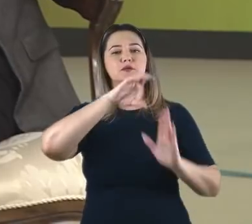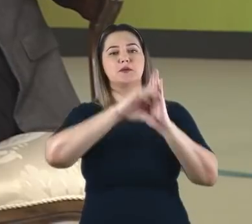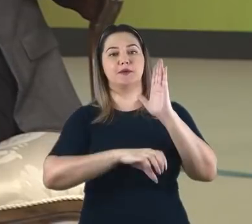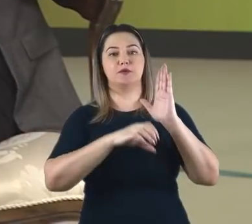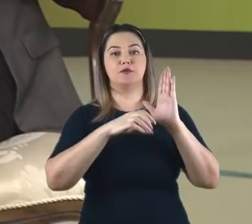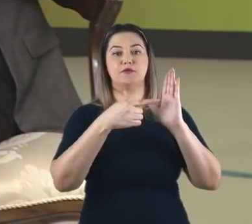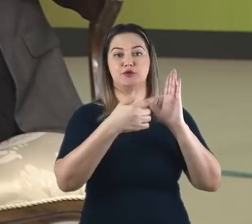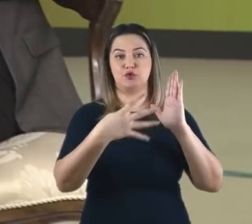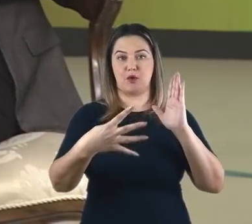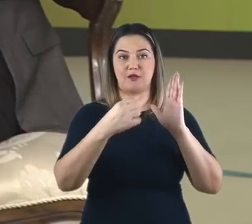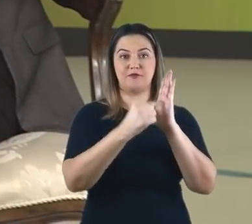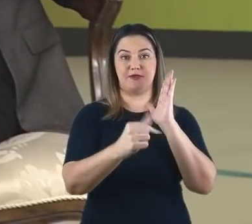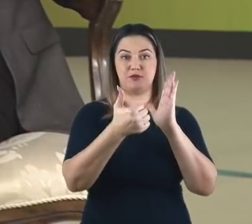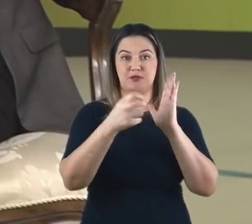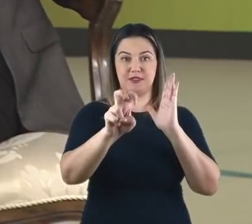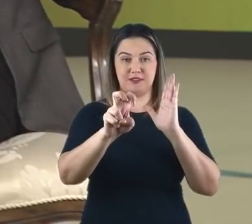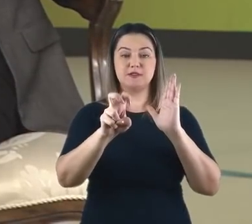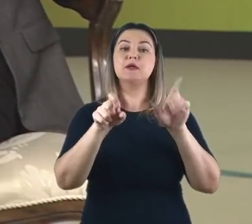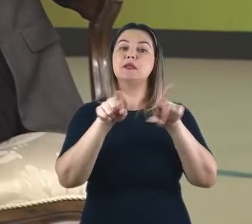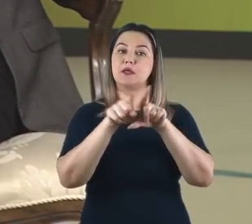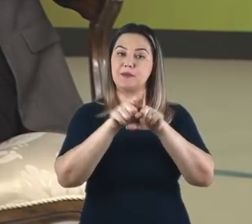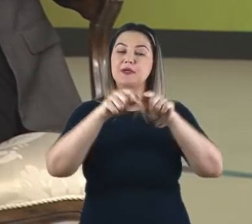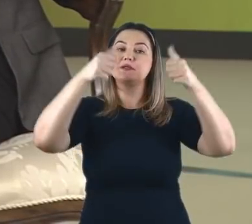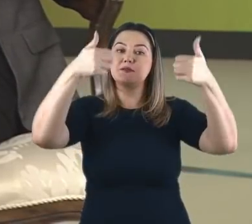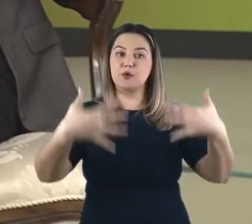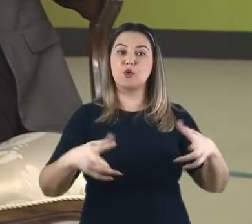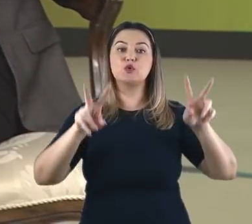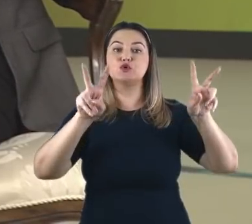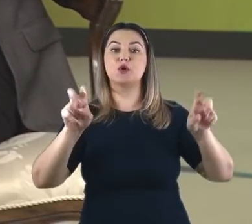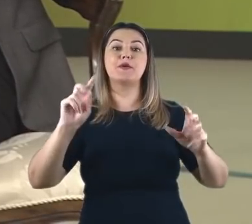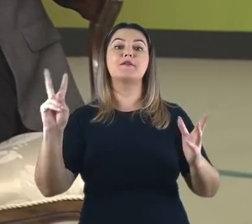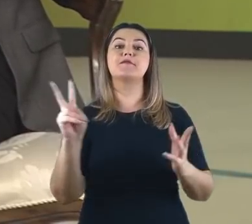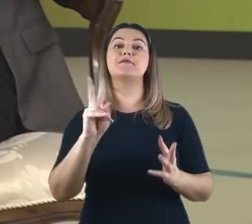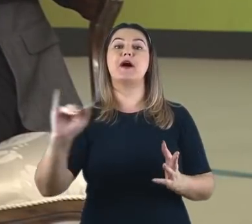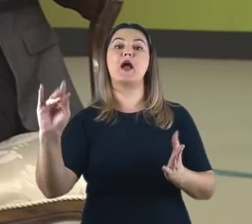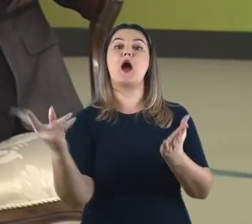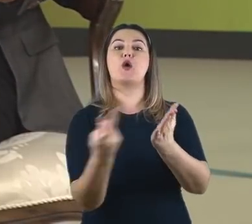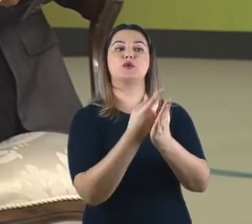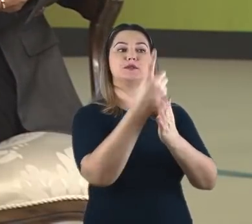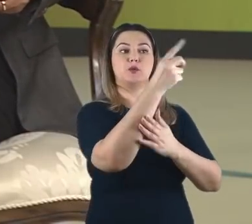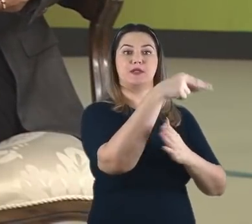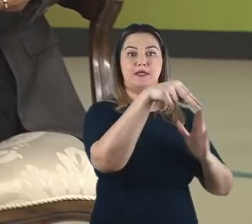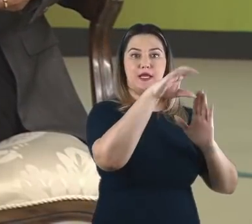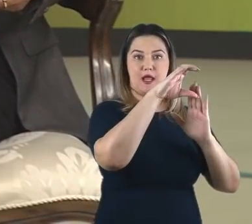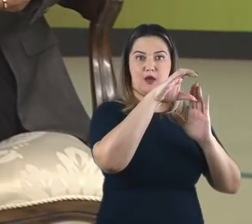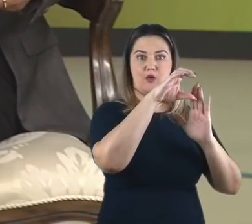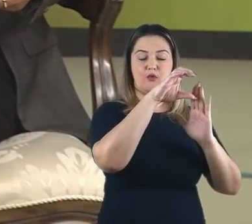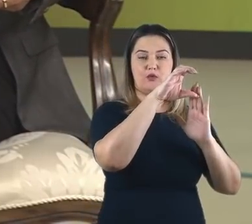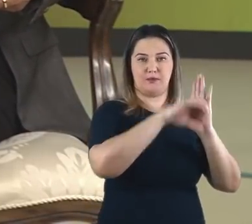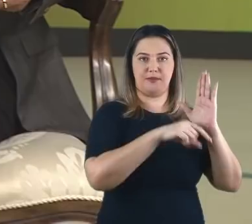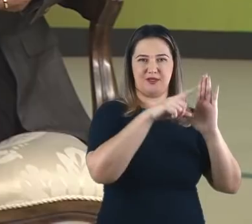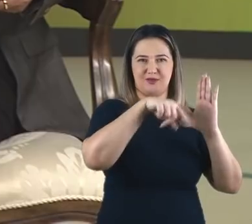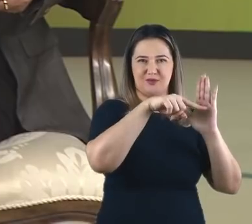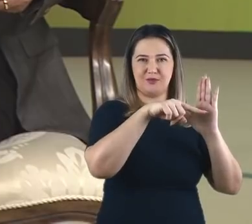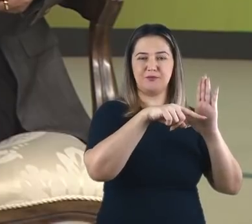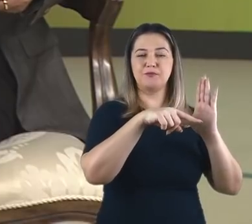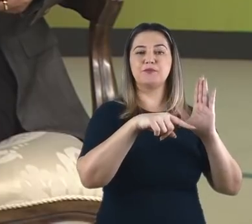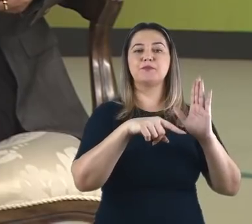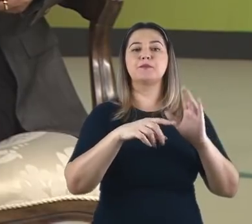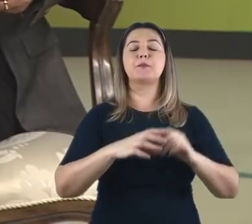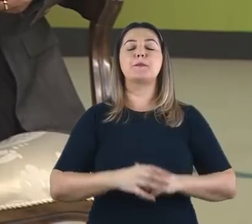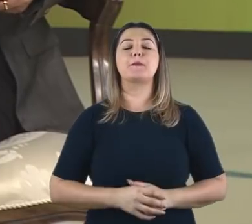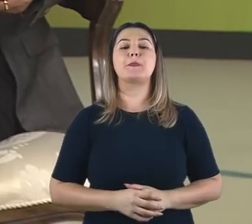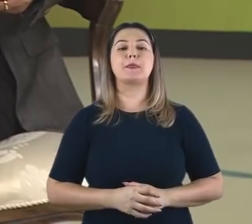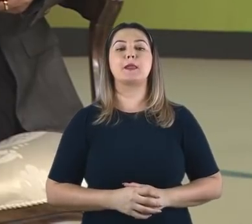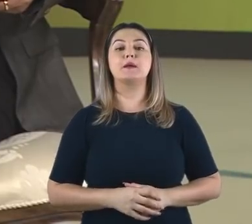15, fez uma relação entre o cumprimento de Daniel, que se tratava da abominação, da desolação, Mateus 24, 15, como